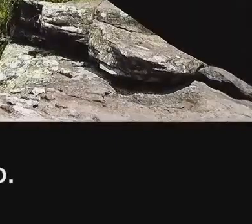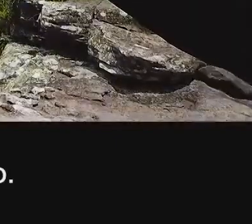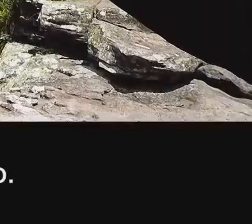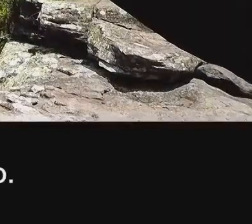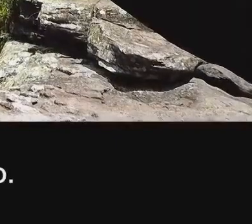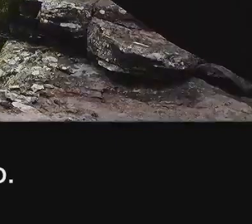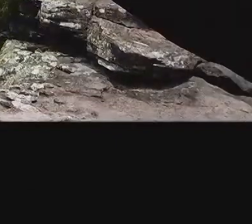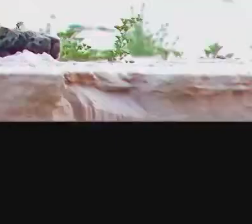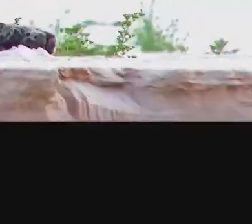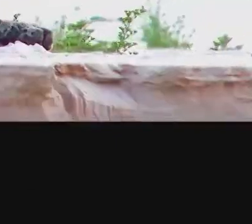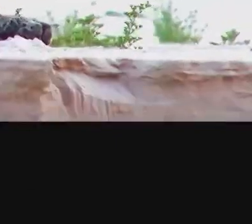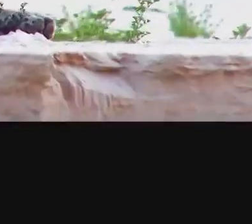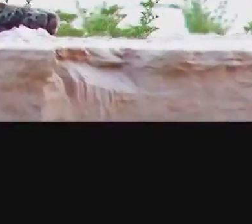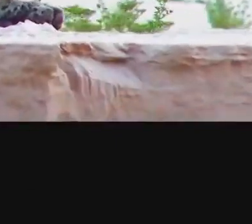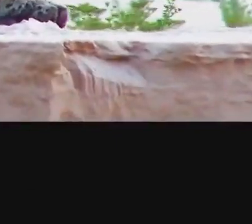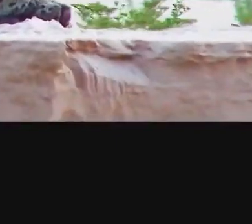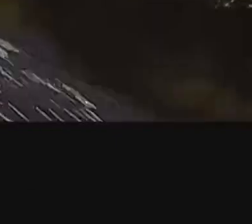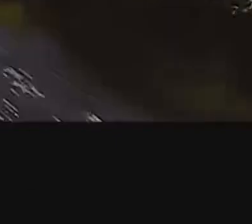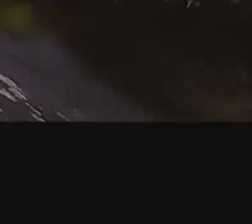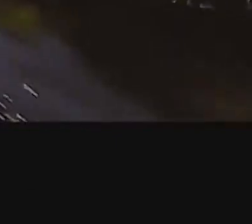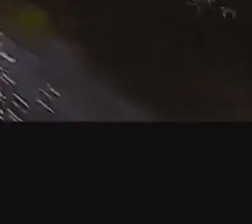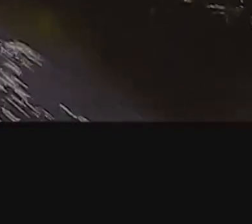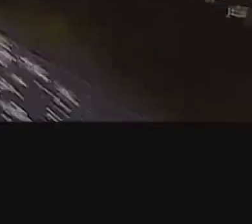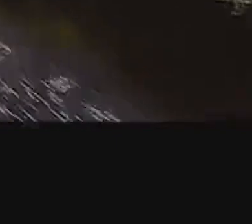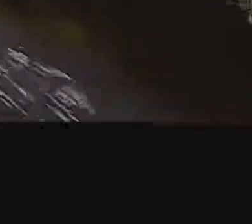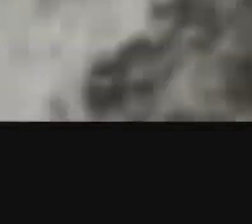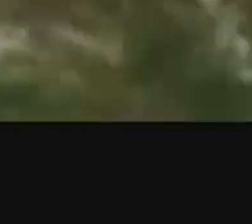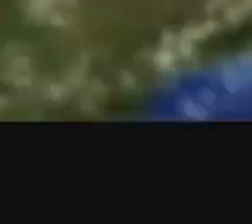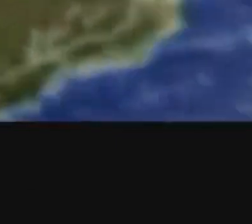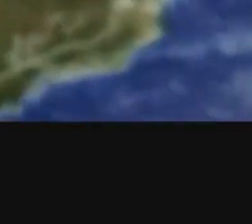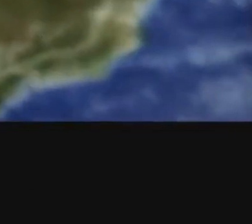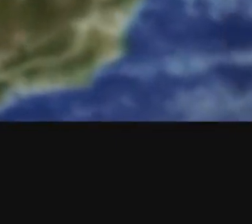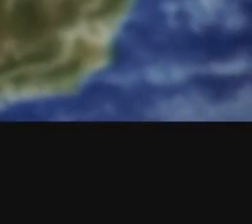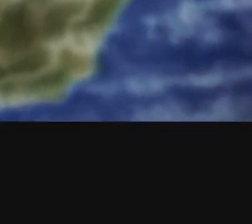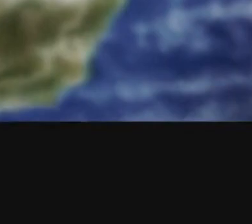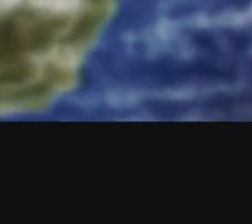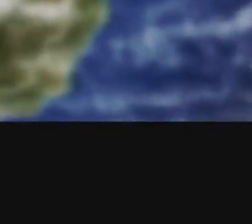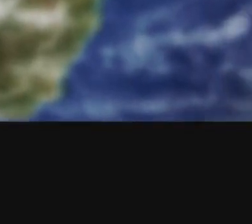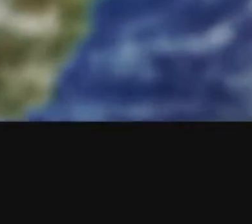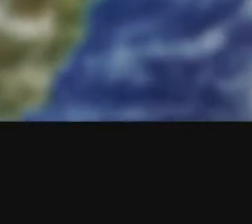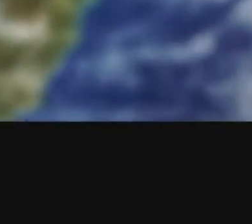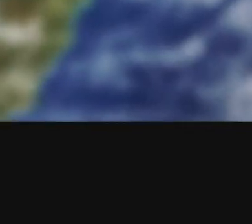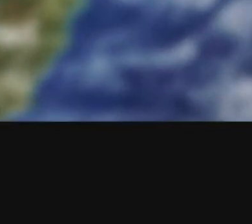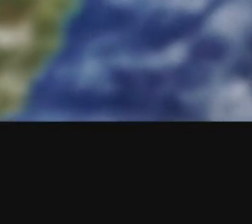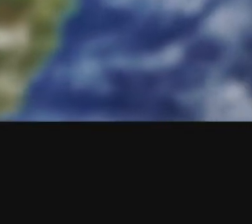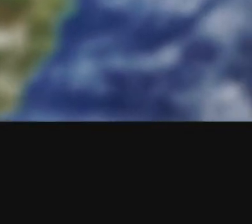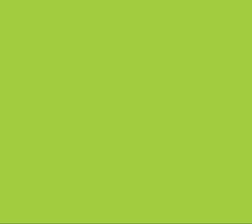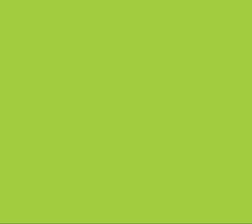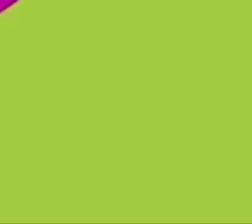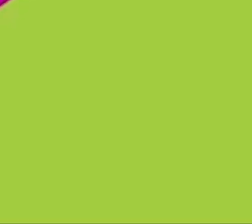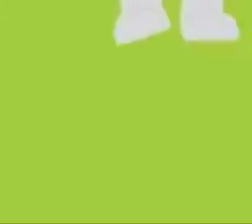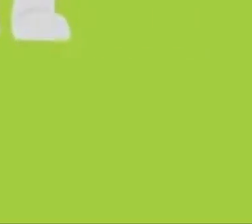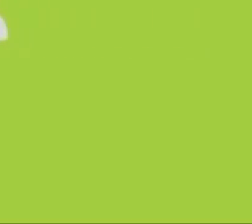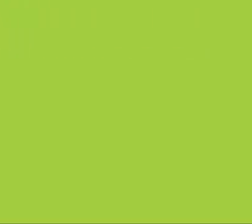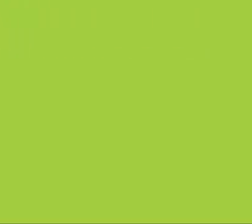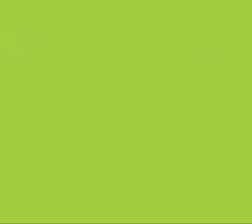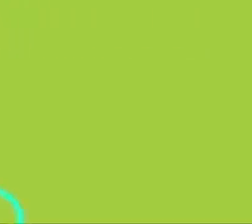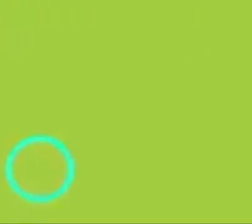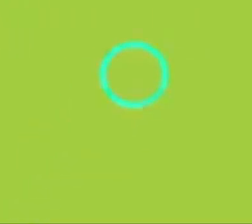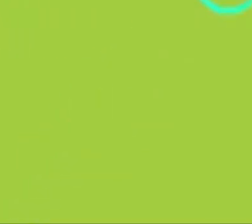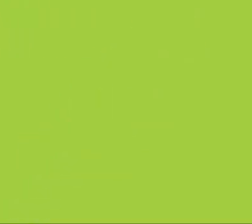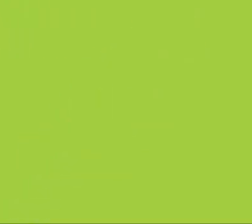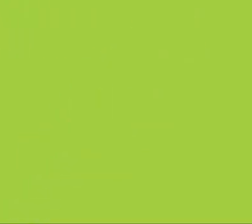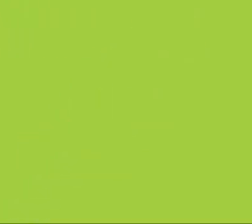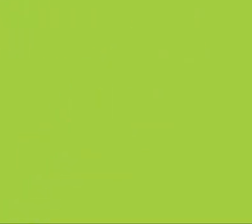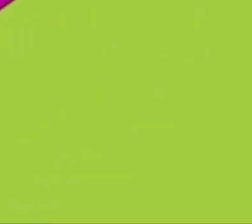modelo para o mundo. Conheça um novo Brasil, consciente e sustentável. Conheça o Brasil by Brasil. Como a vacina